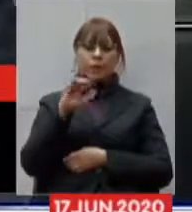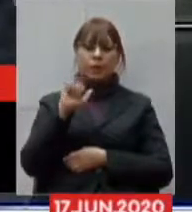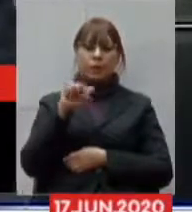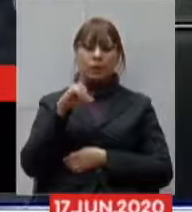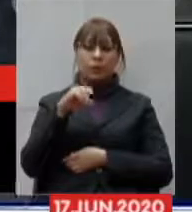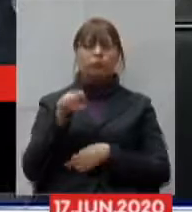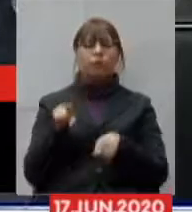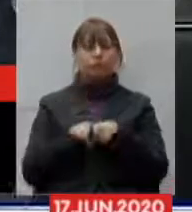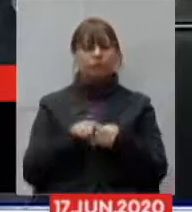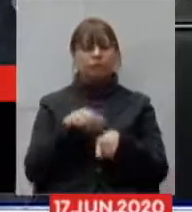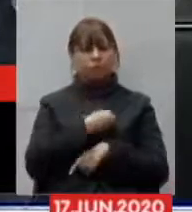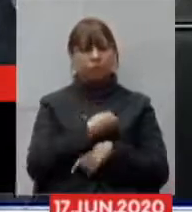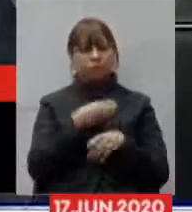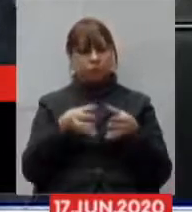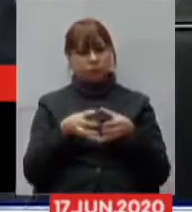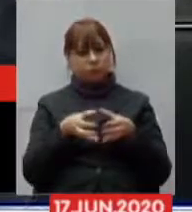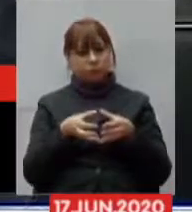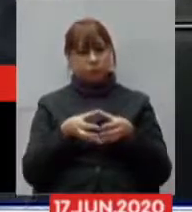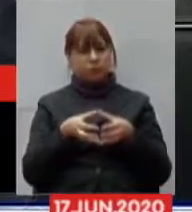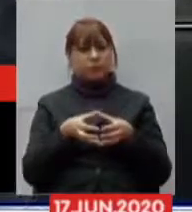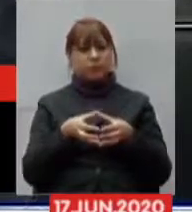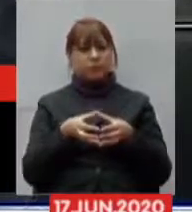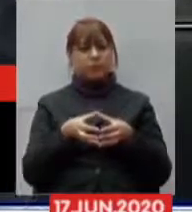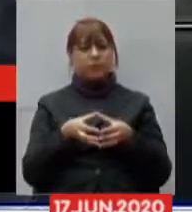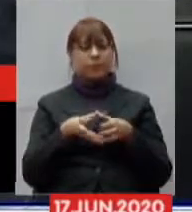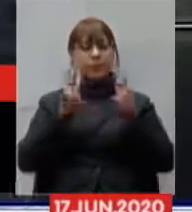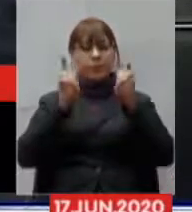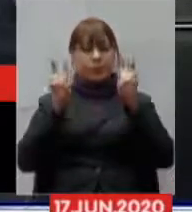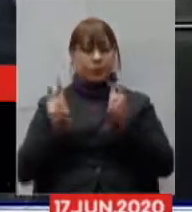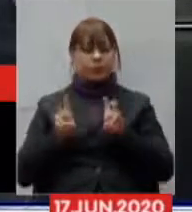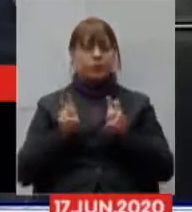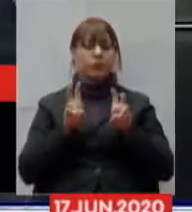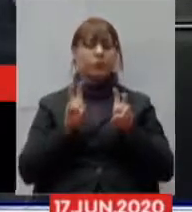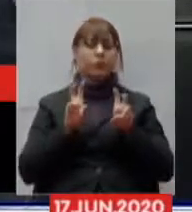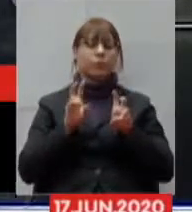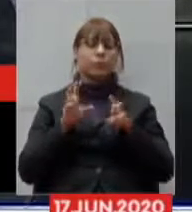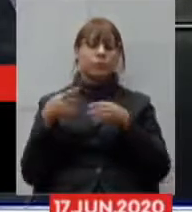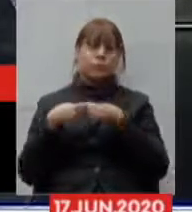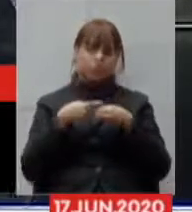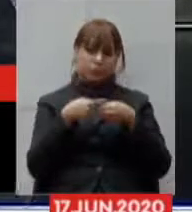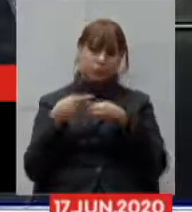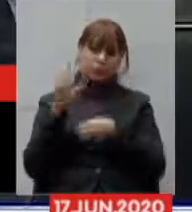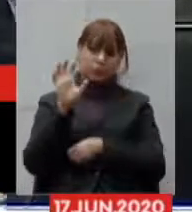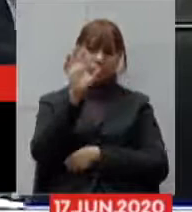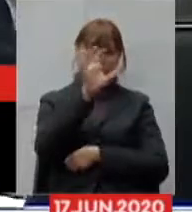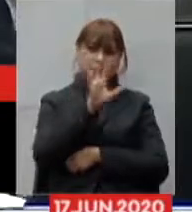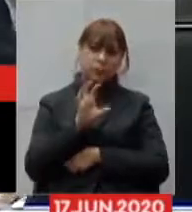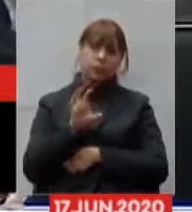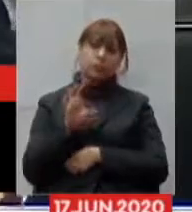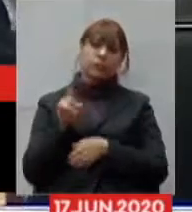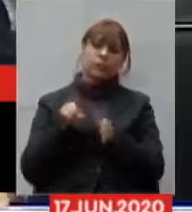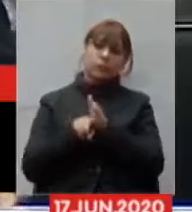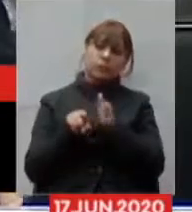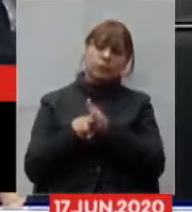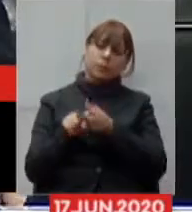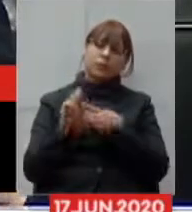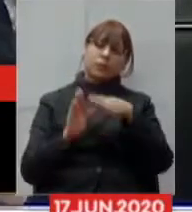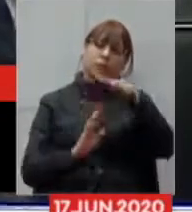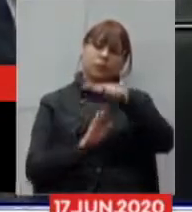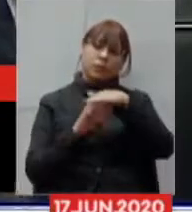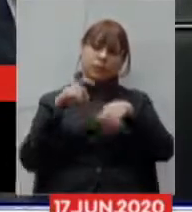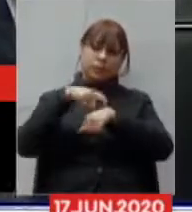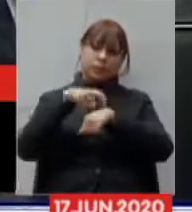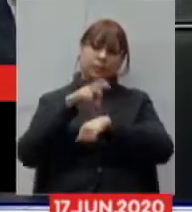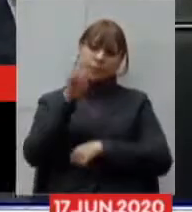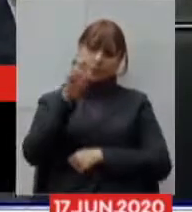membro efetivo da comissão de assuntos municipais e regionalização para seus questionamentos pelo prazo de cinco minutos